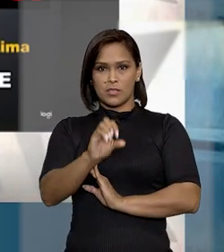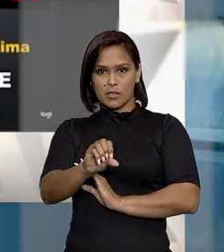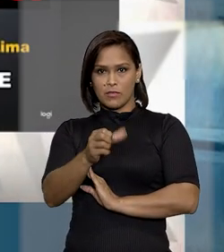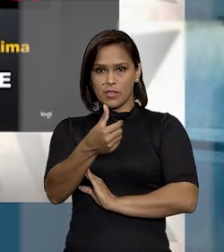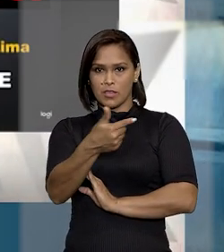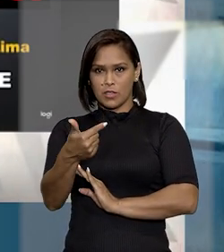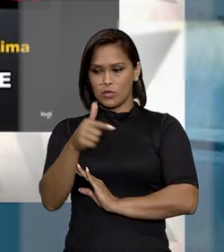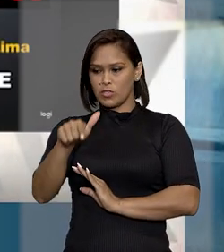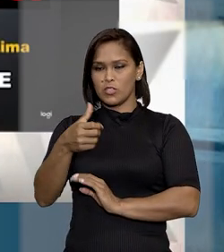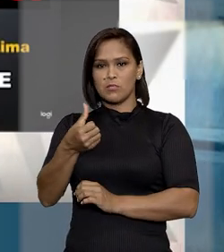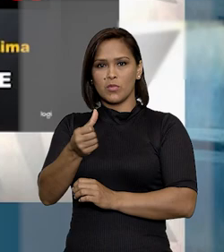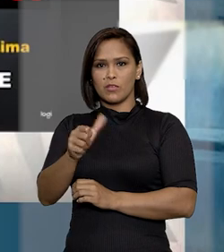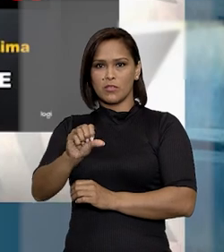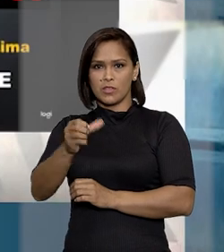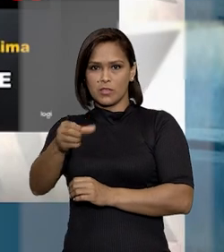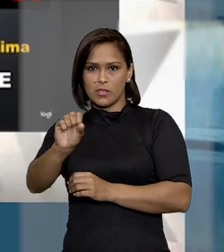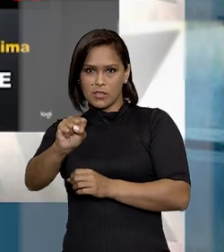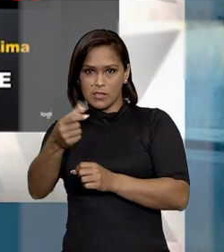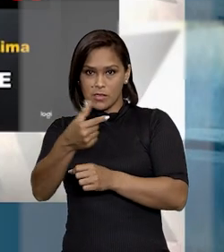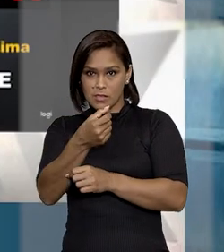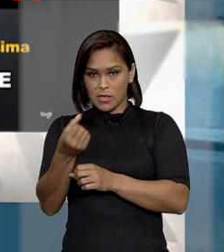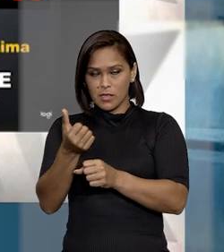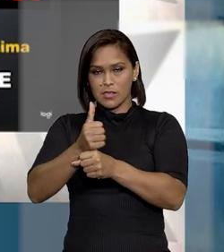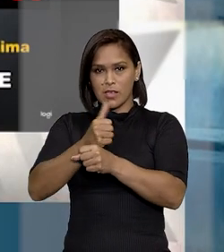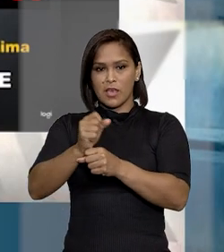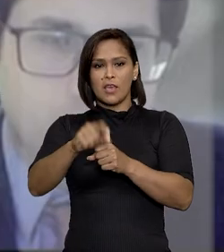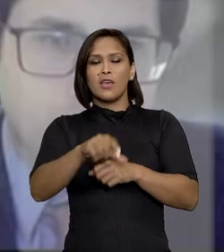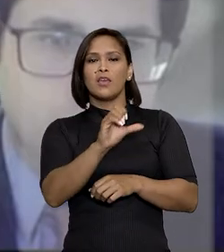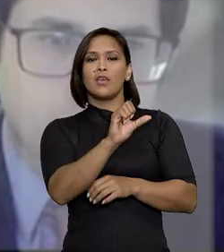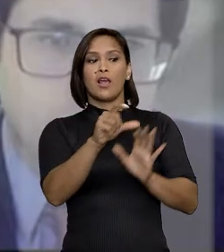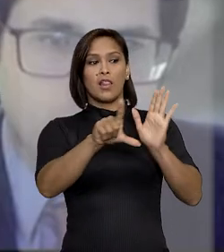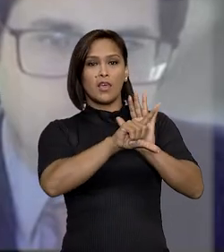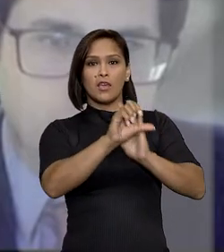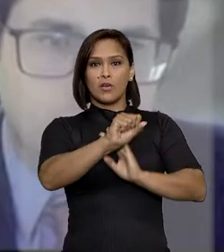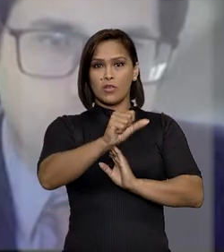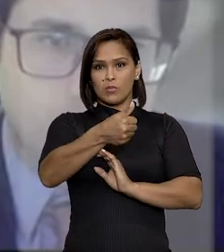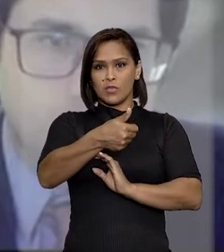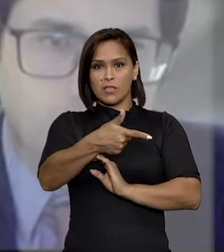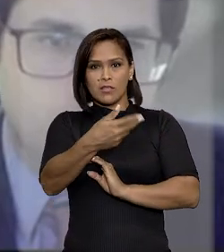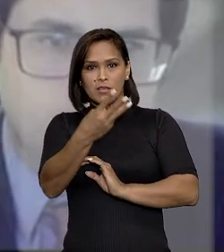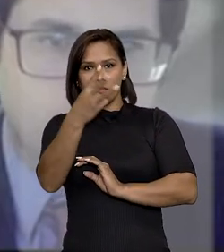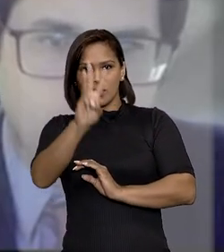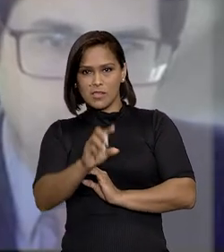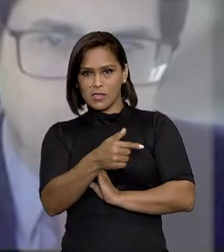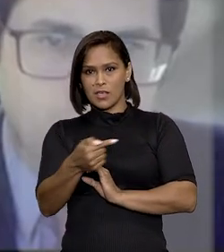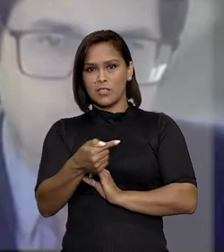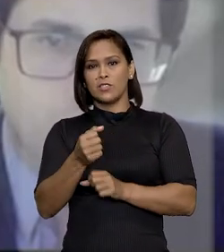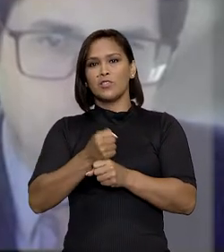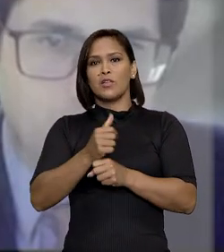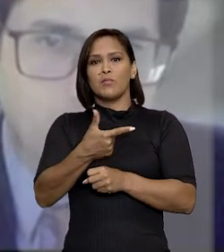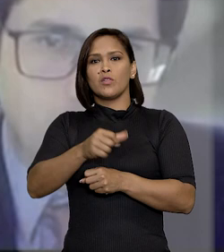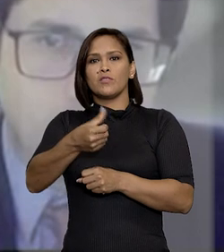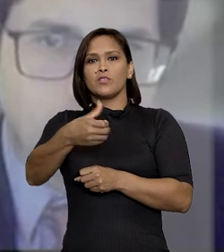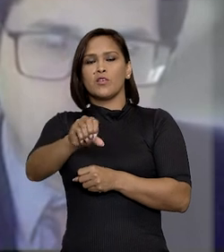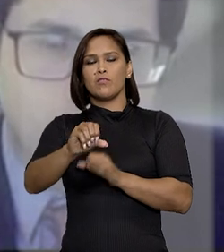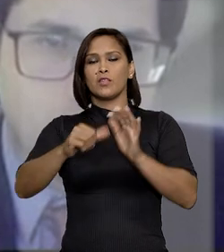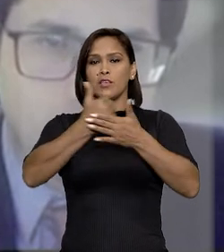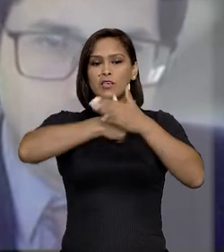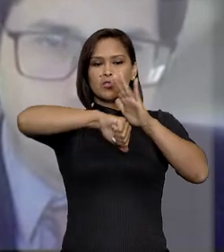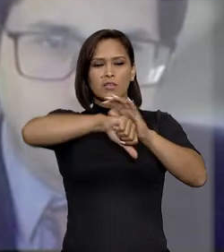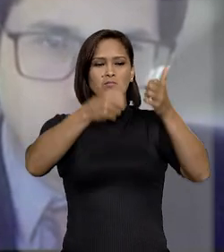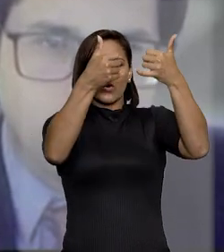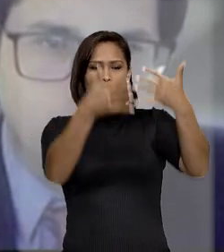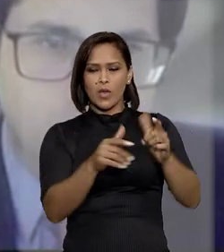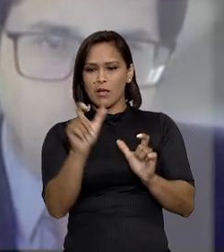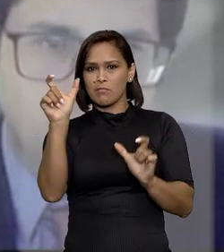.492, de 1986, e 8.137, de 1990, e os